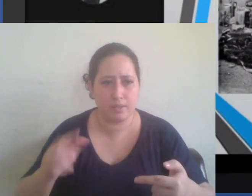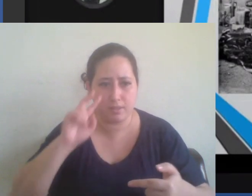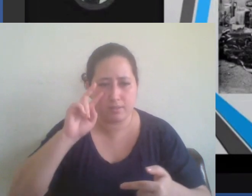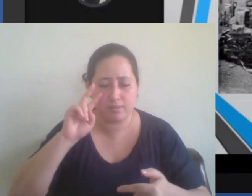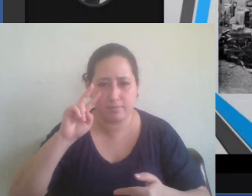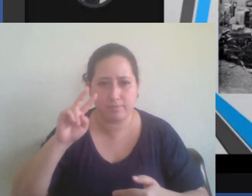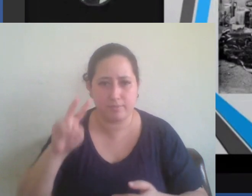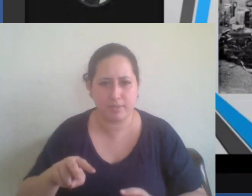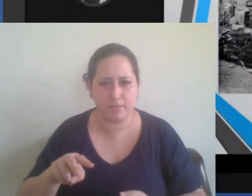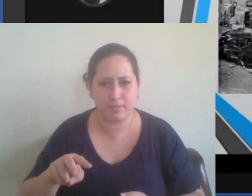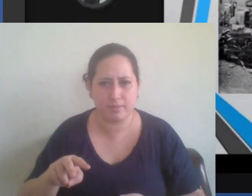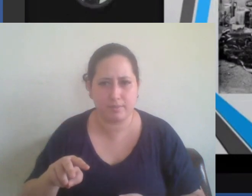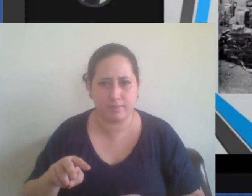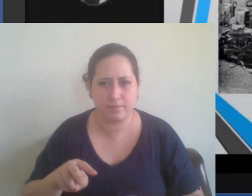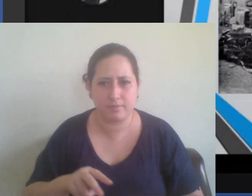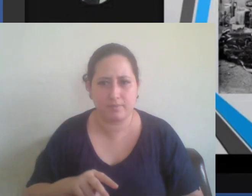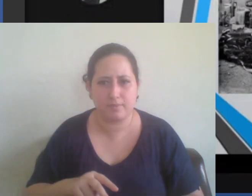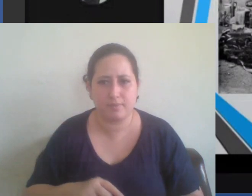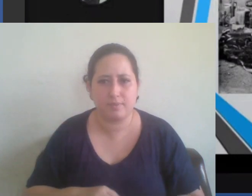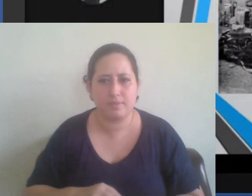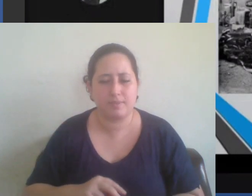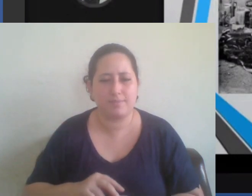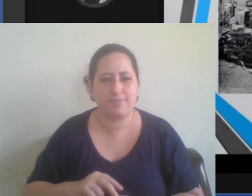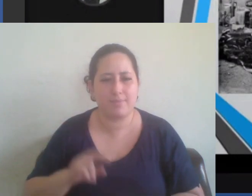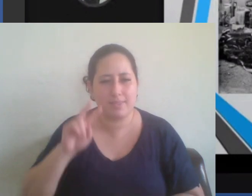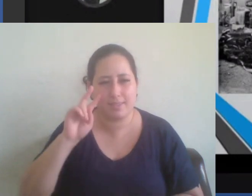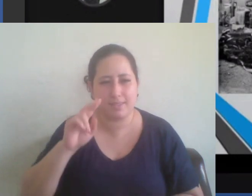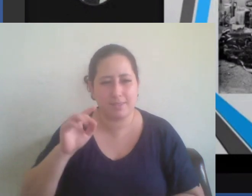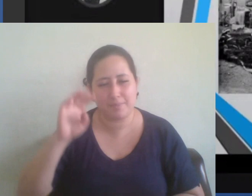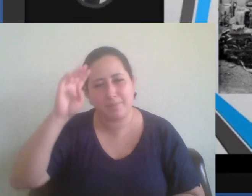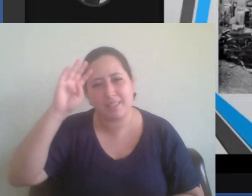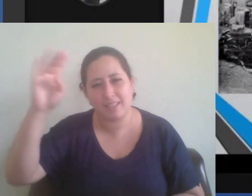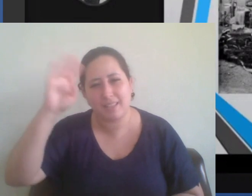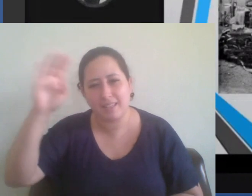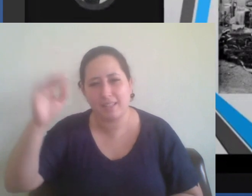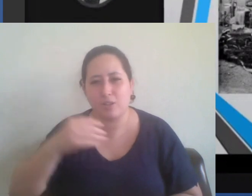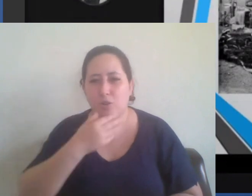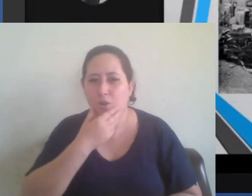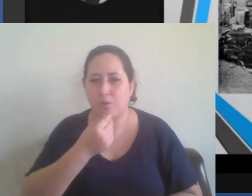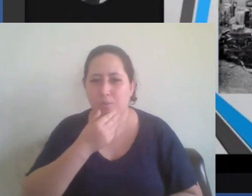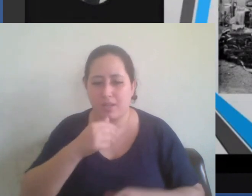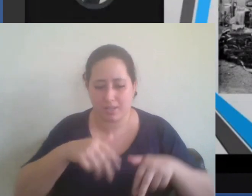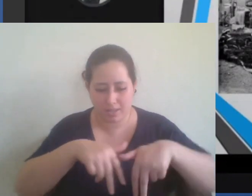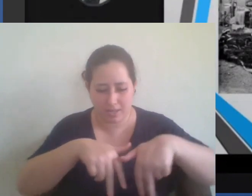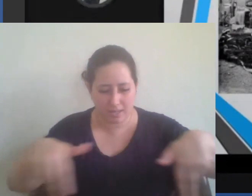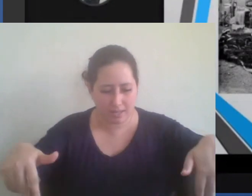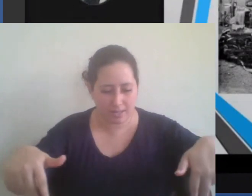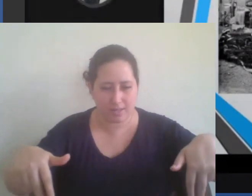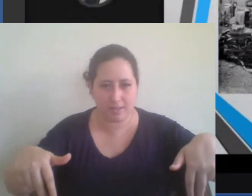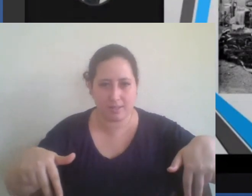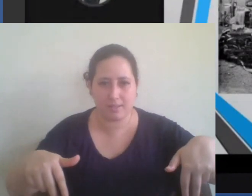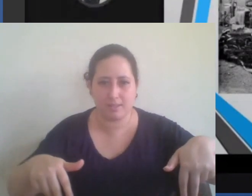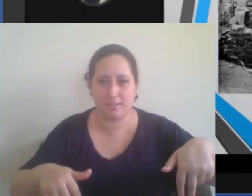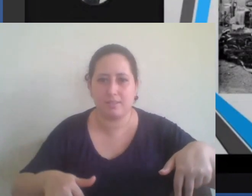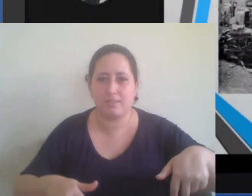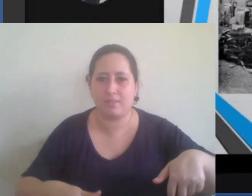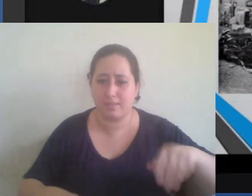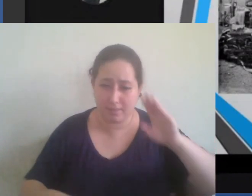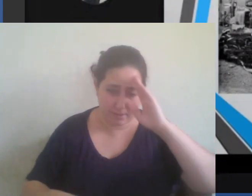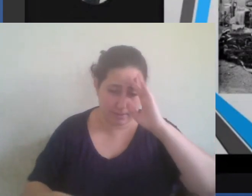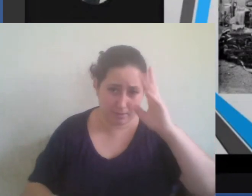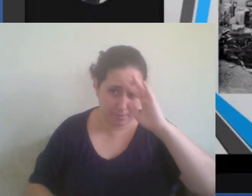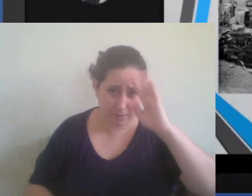e eles têm aquele ideário do indivíduo na frente de batalha nós temos que imaginar